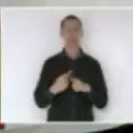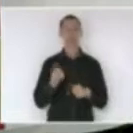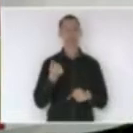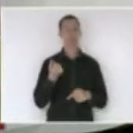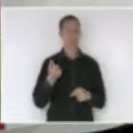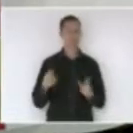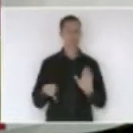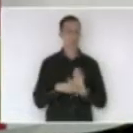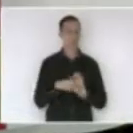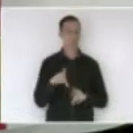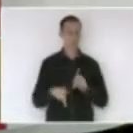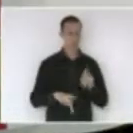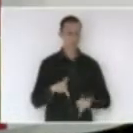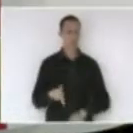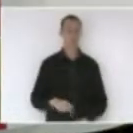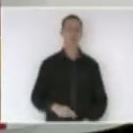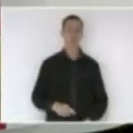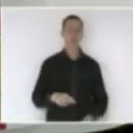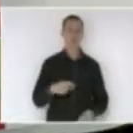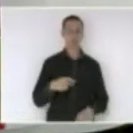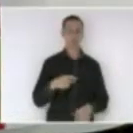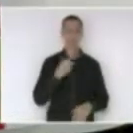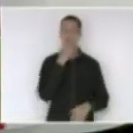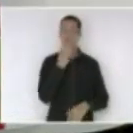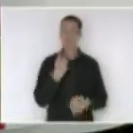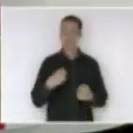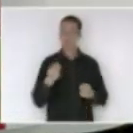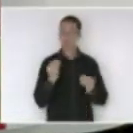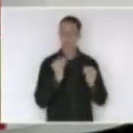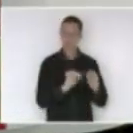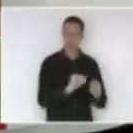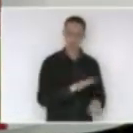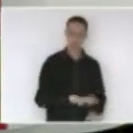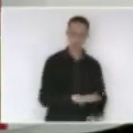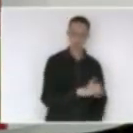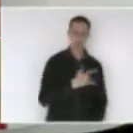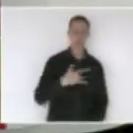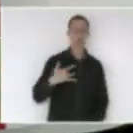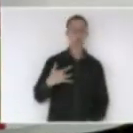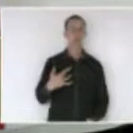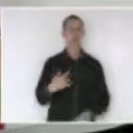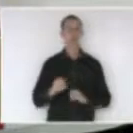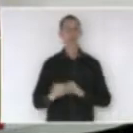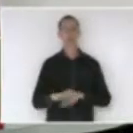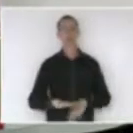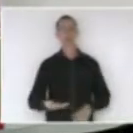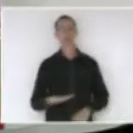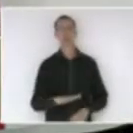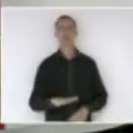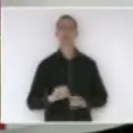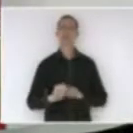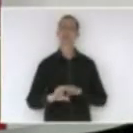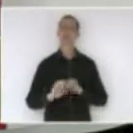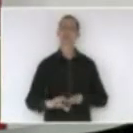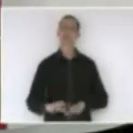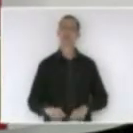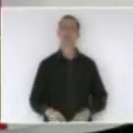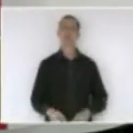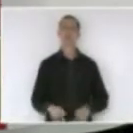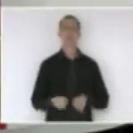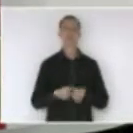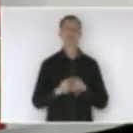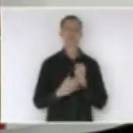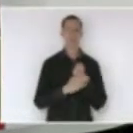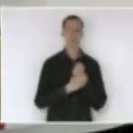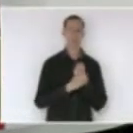arrecadado para financiar a saúde, financiar a educação, financiar a segurança pública e